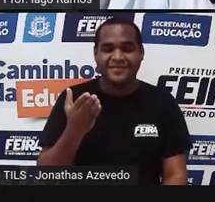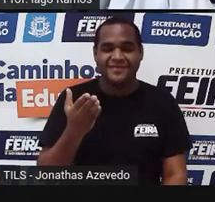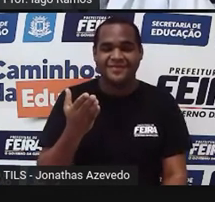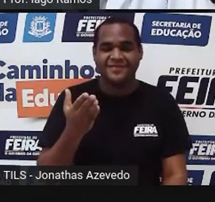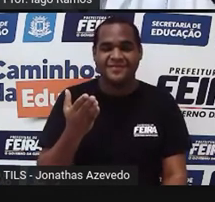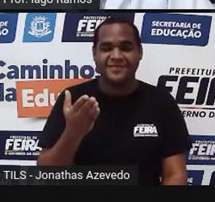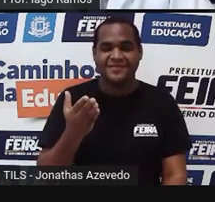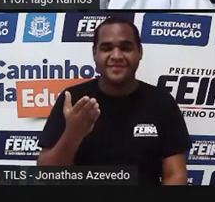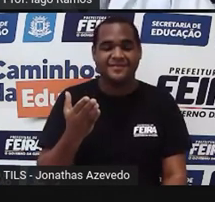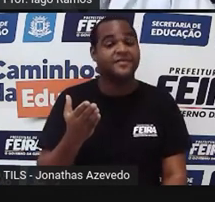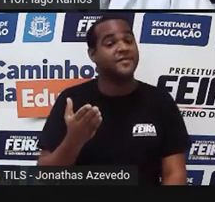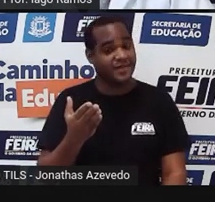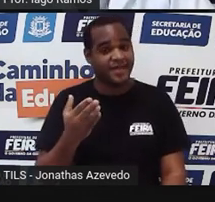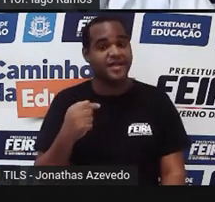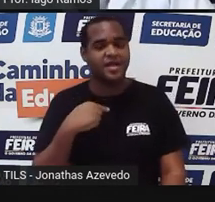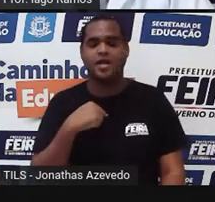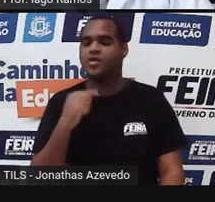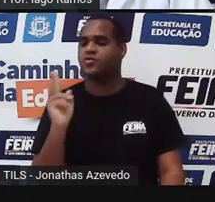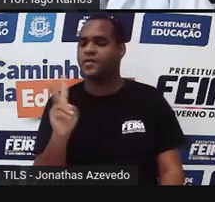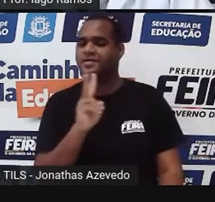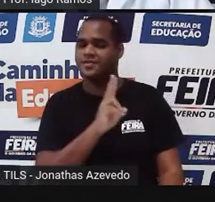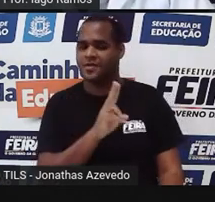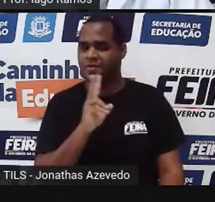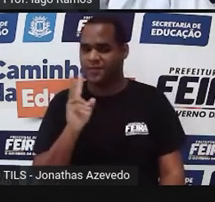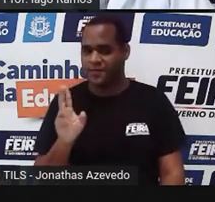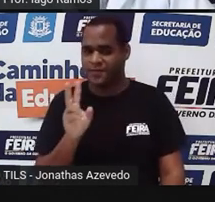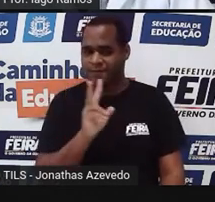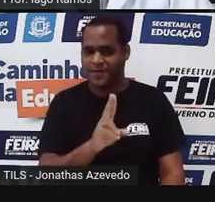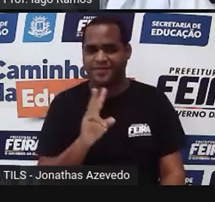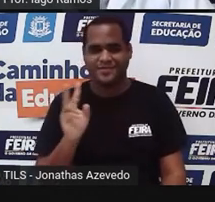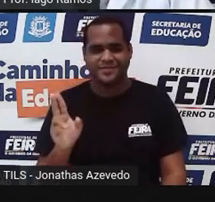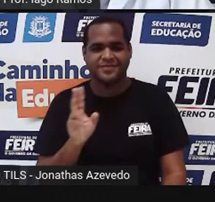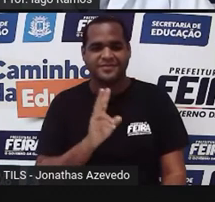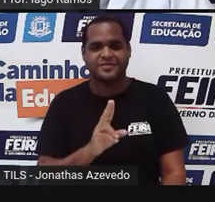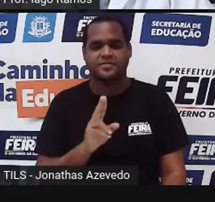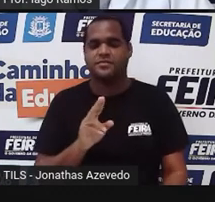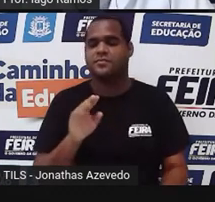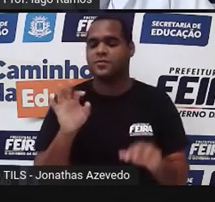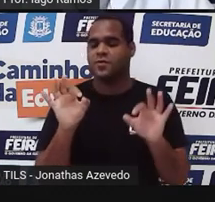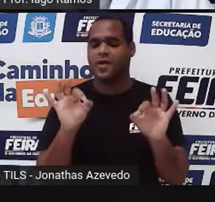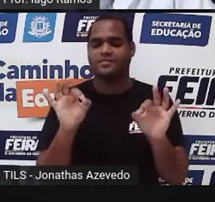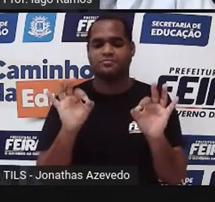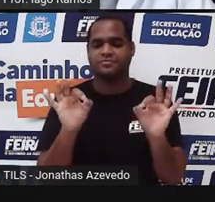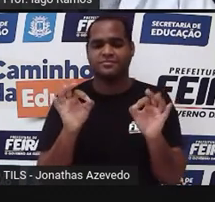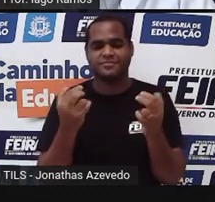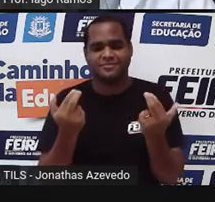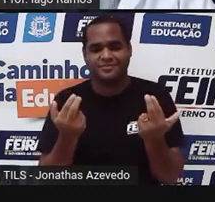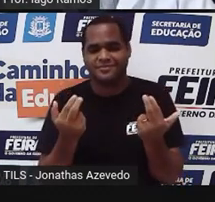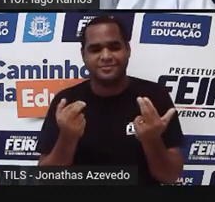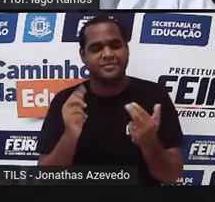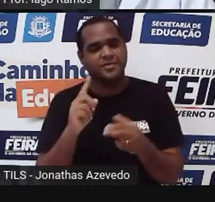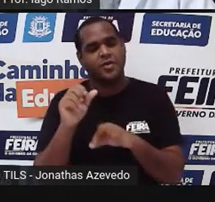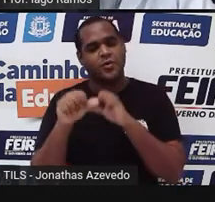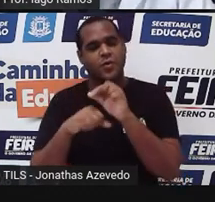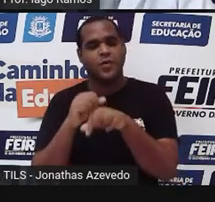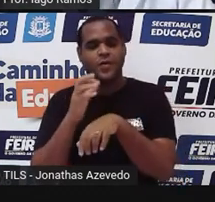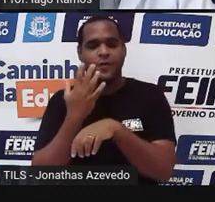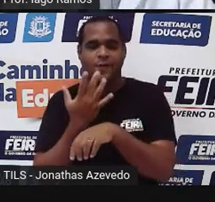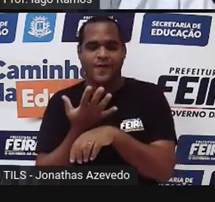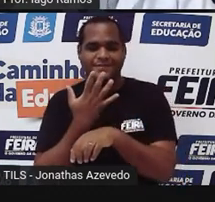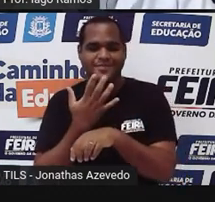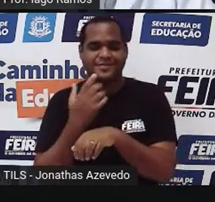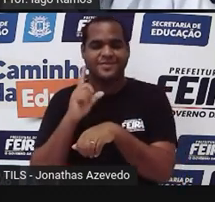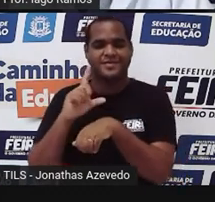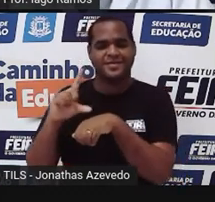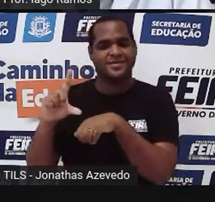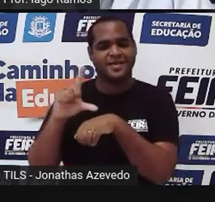Aí, ó. Os dois retângulos semelhantes. Não muda nada, né? Só mudei ali de cor porque aquela parte lilás